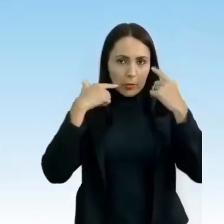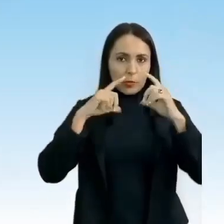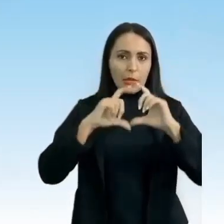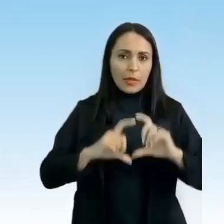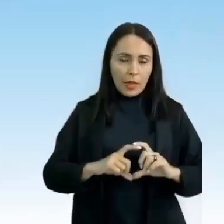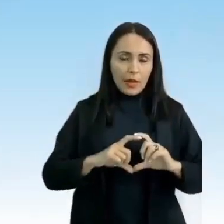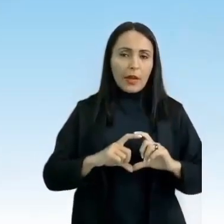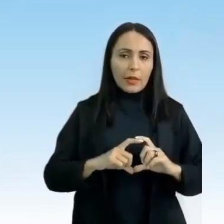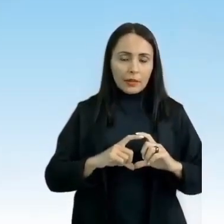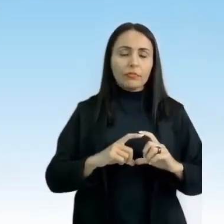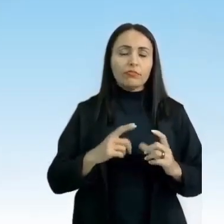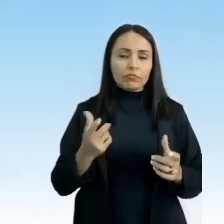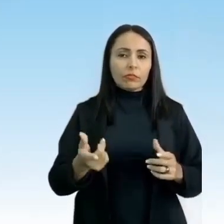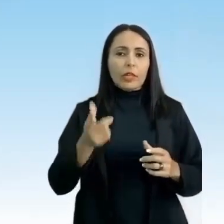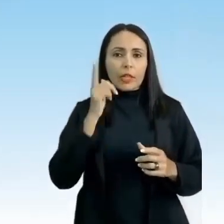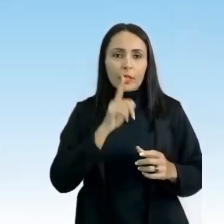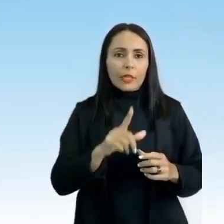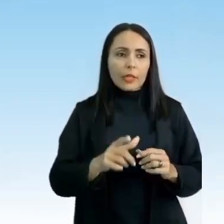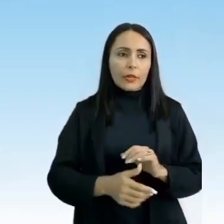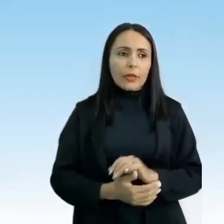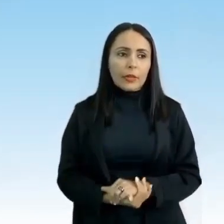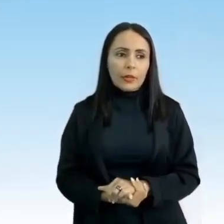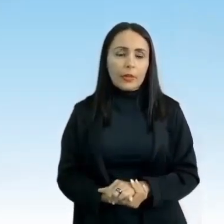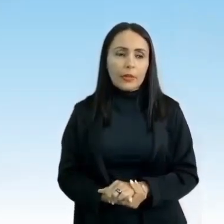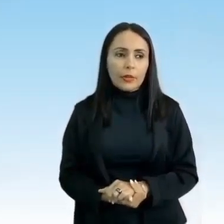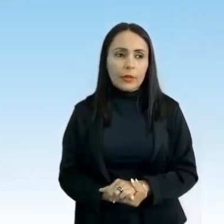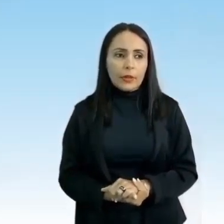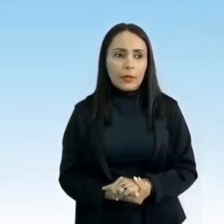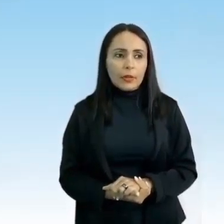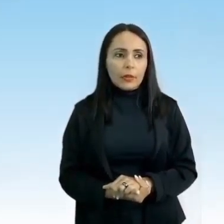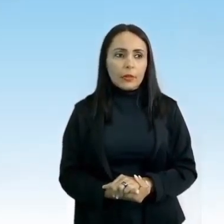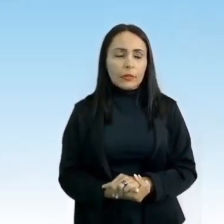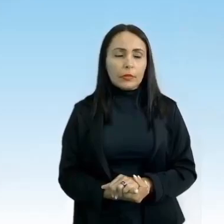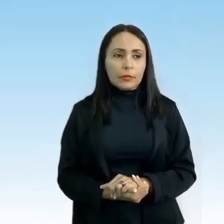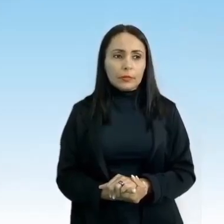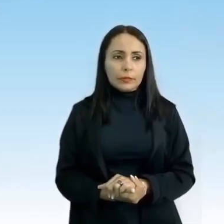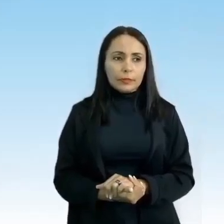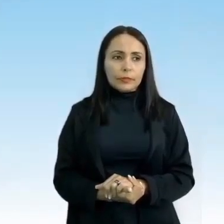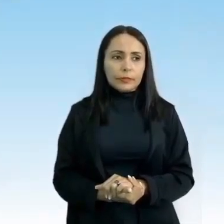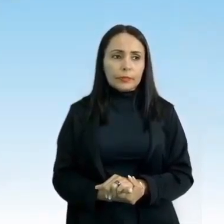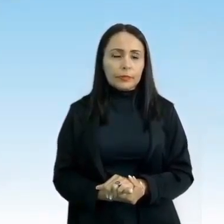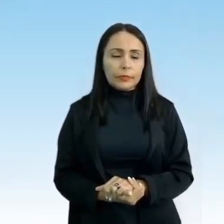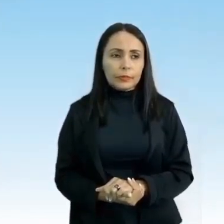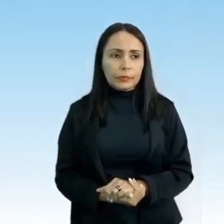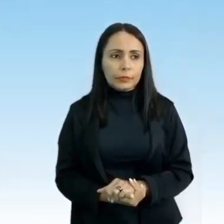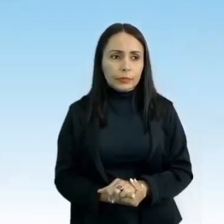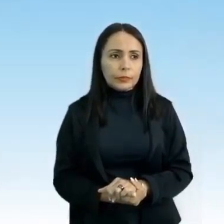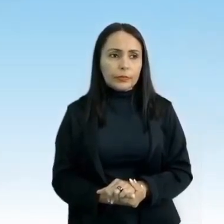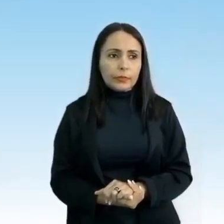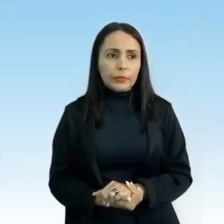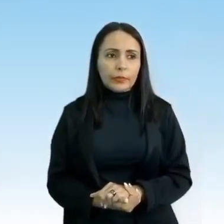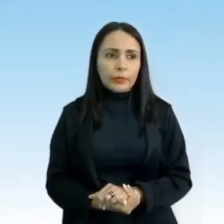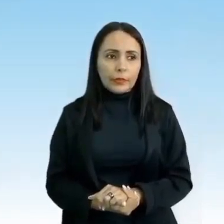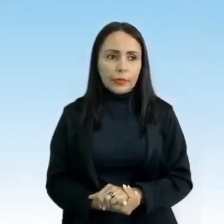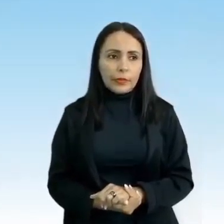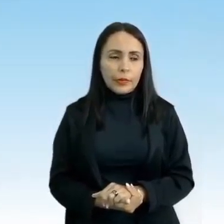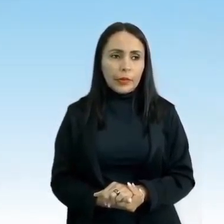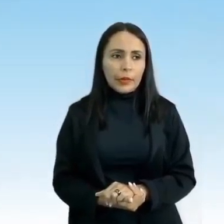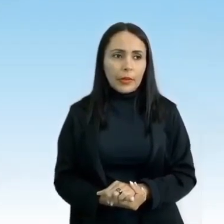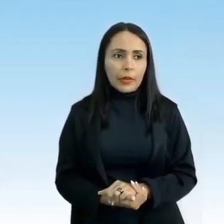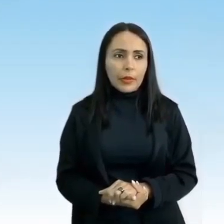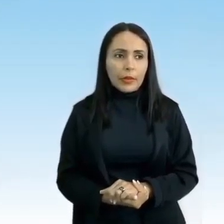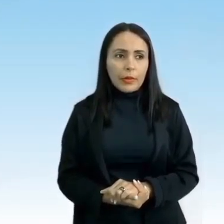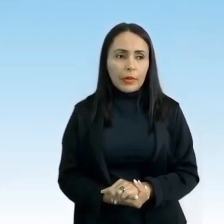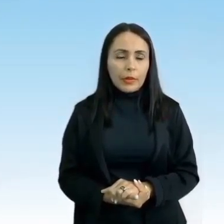e levantamos o nome do skate aqui no Brasil, ok? Raíssa Leal. Vocês vão ouvir muito falar desse